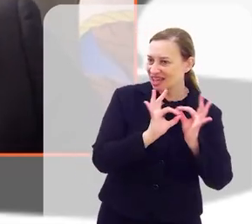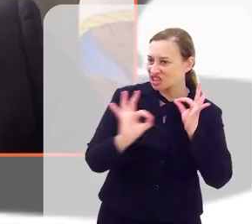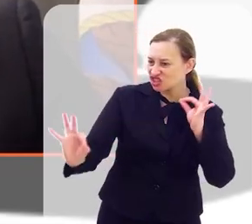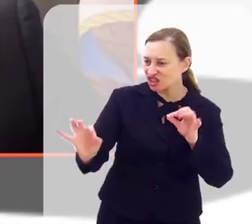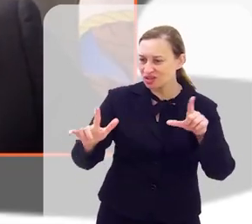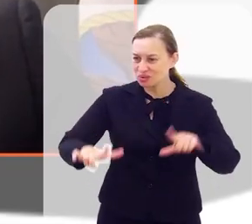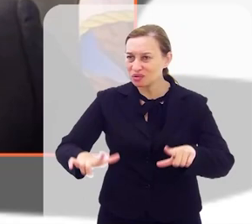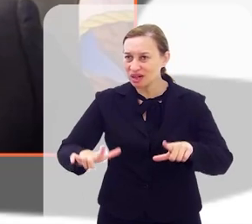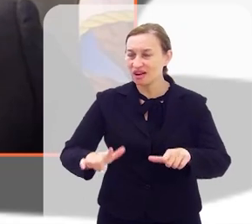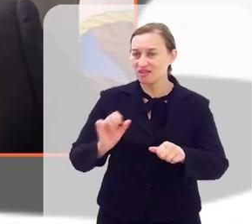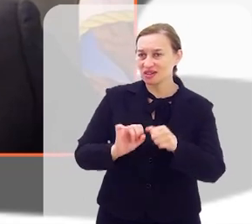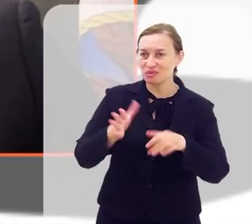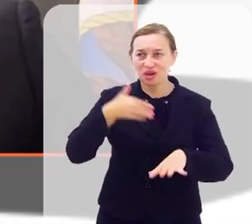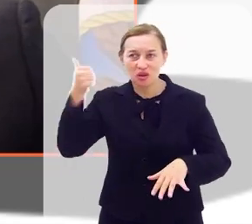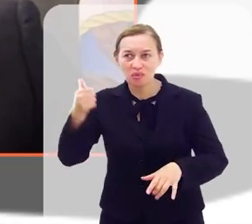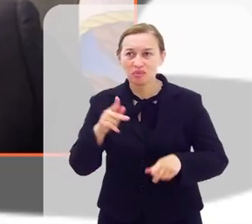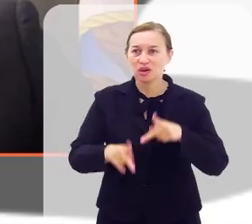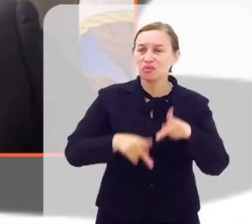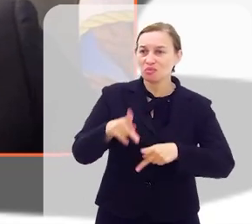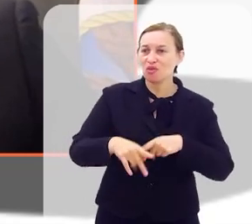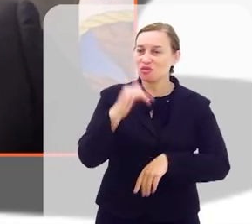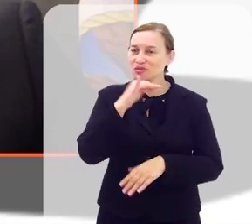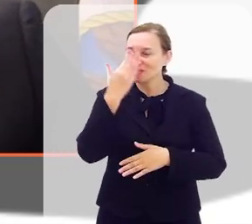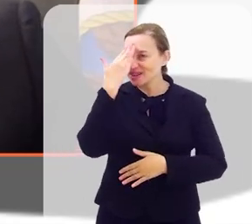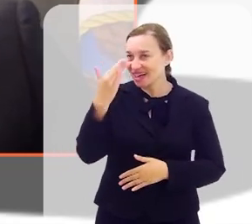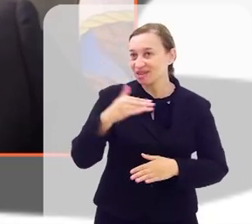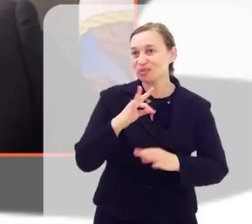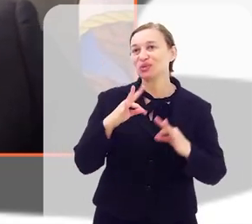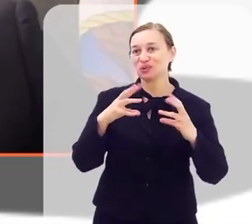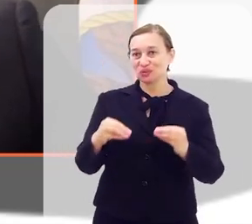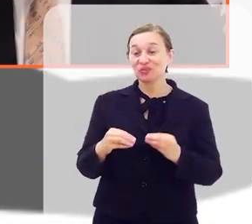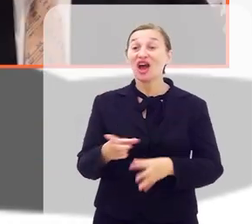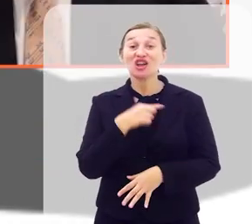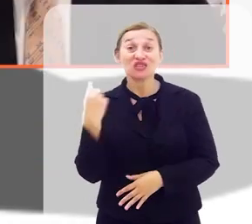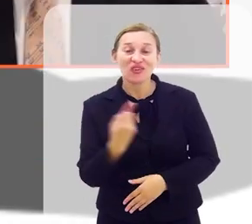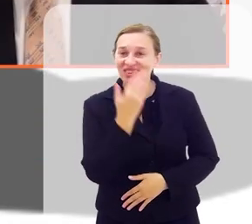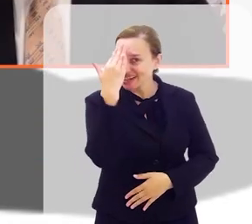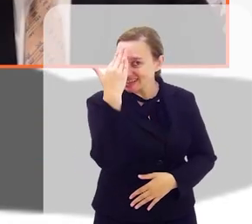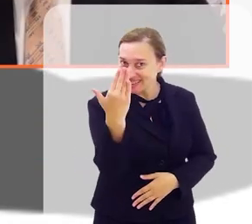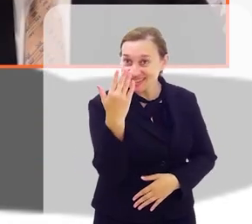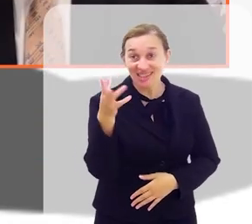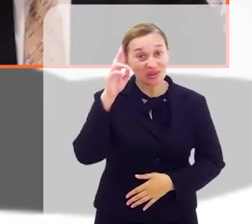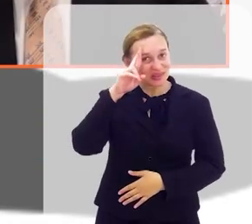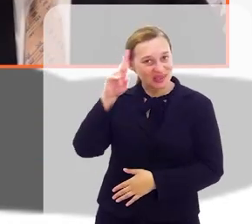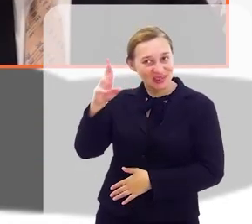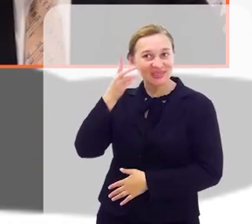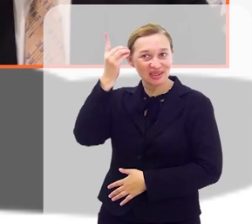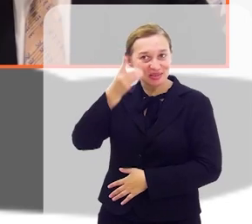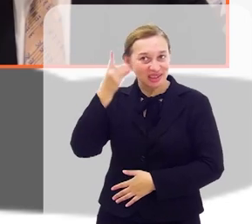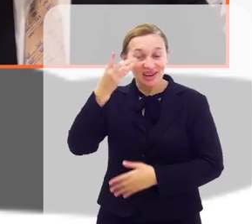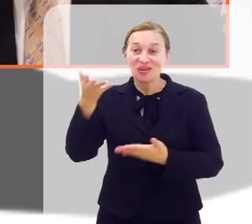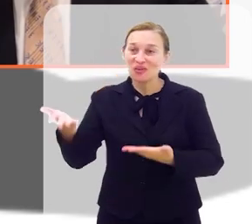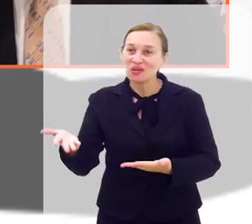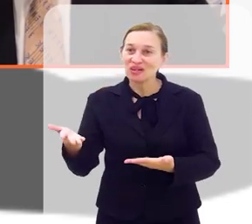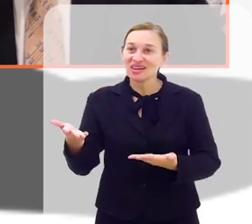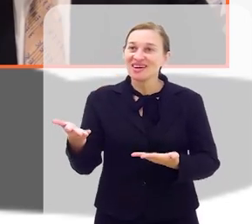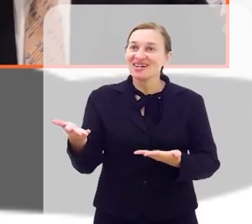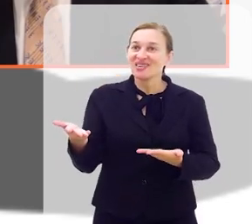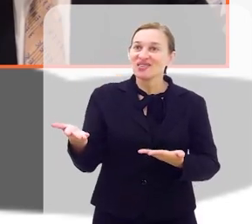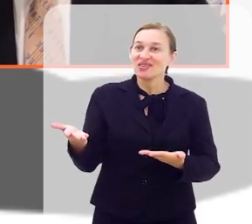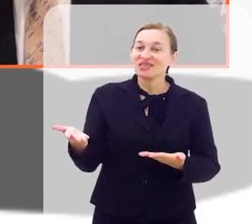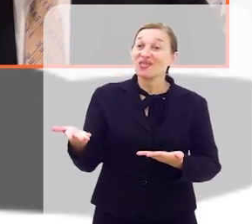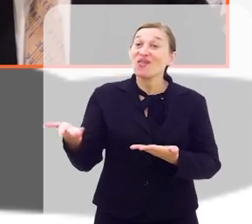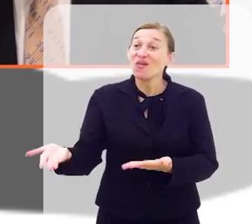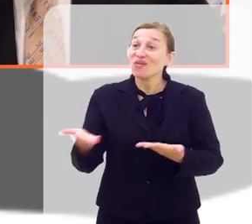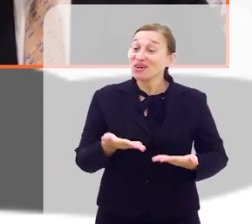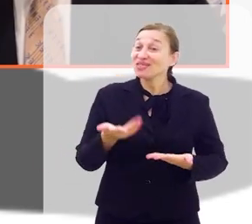fazer o nosso melhor para o povo fluminense. E obrigado por tudo. Nós que agradecemos ao senhor, deputado, aumentar